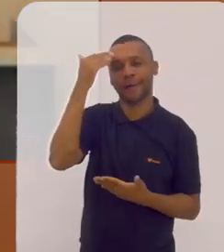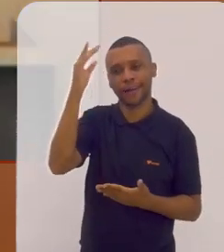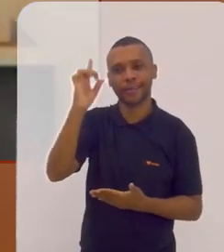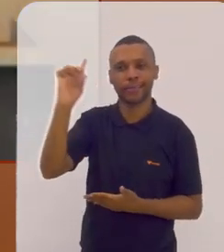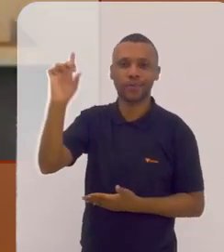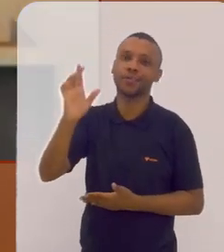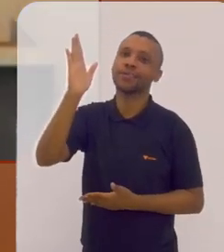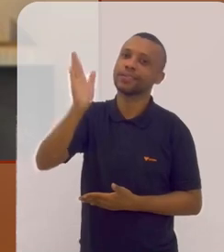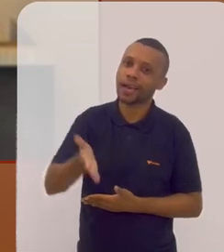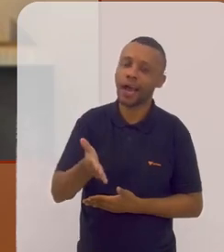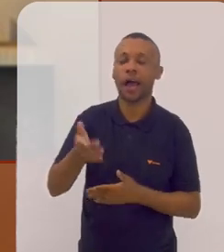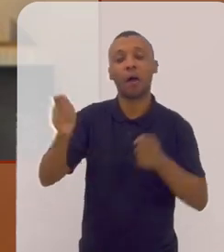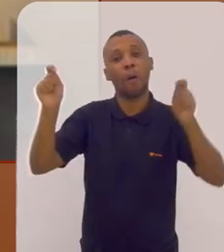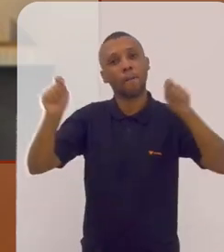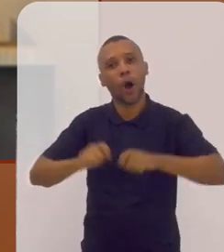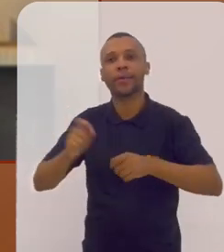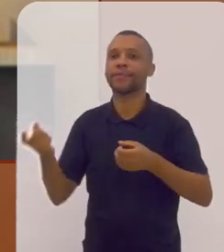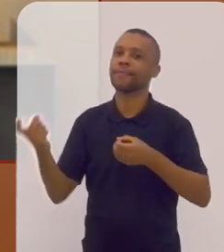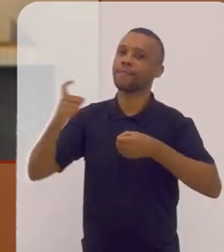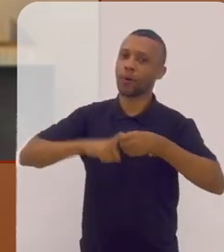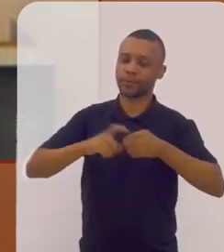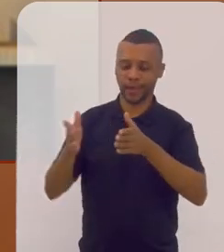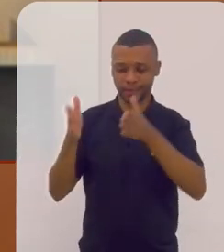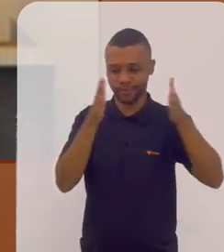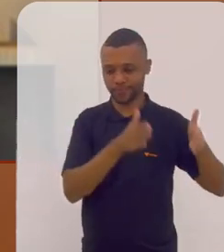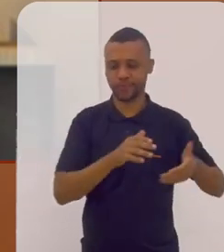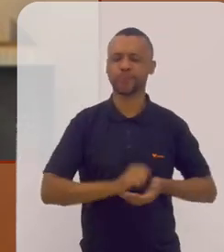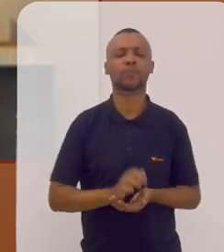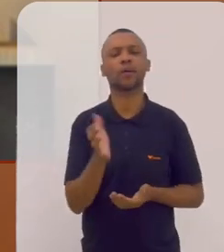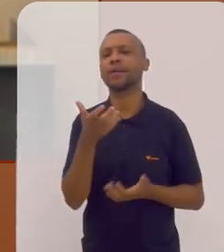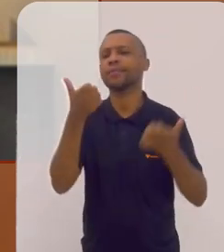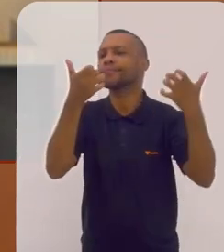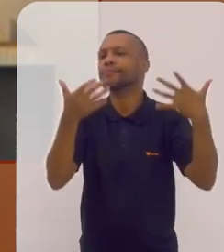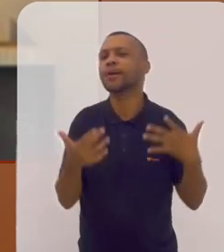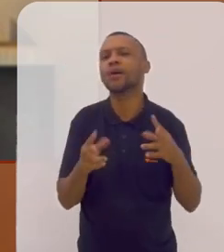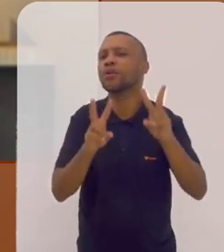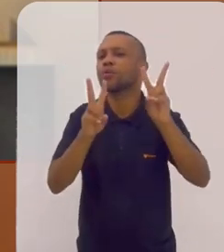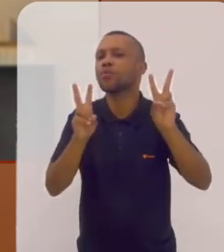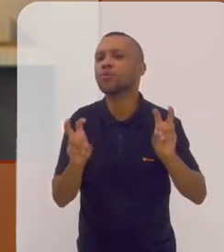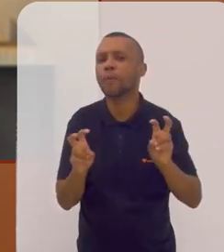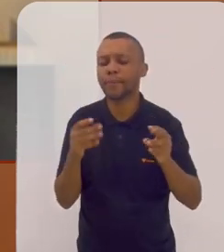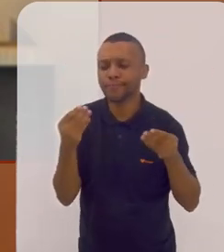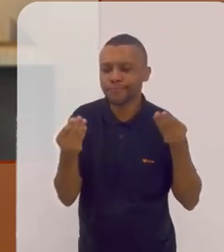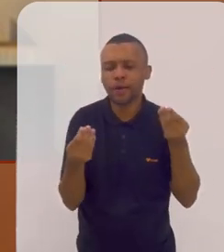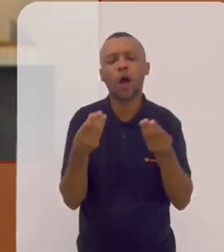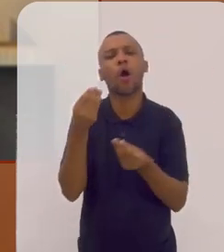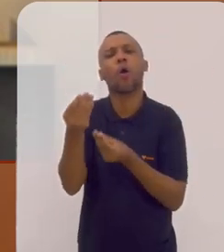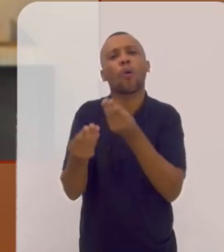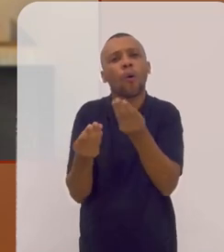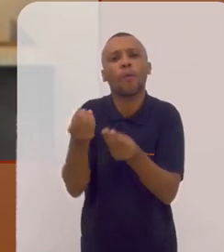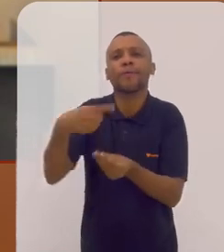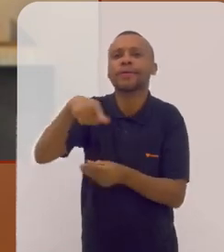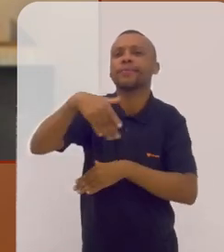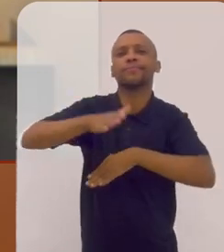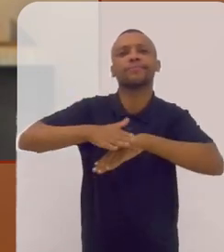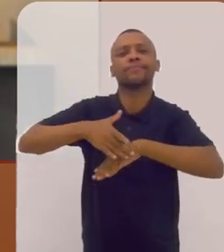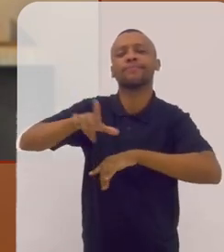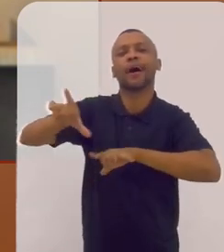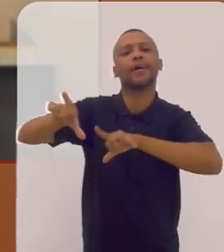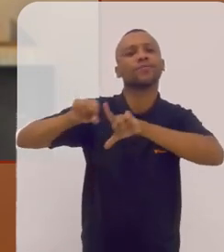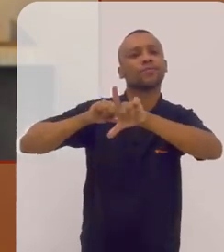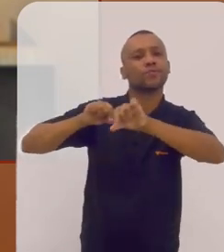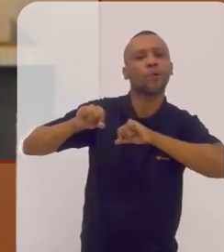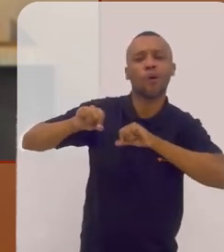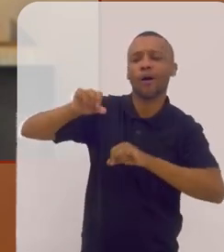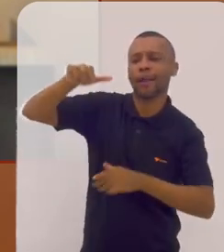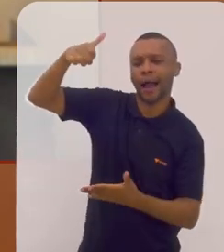Deus já estão podendo ser retomadas eu queria que você falasse um pouquinho para a gente sobre como você faz as